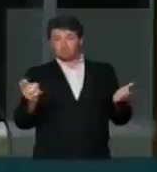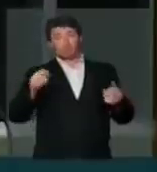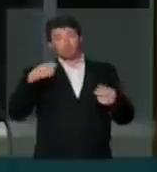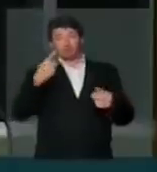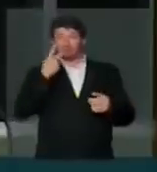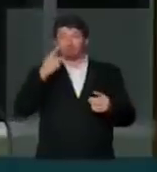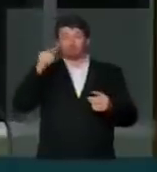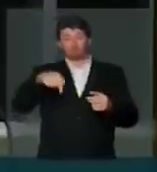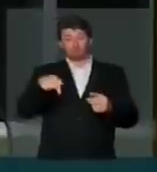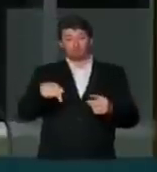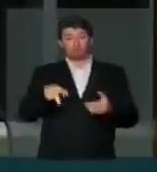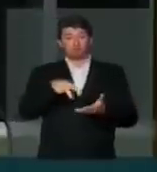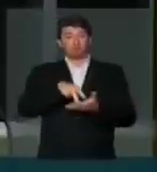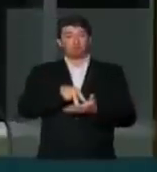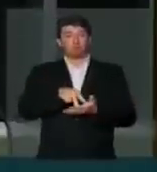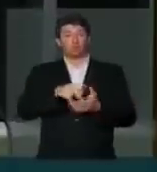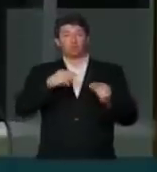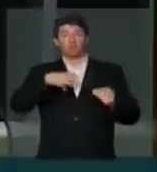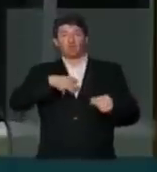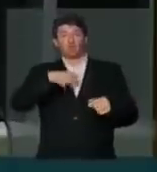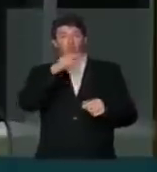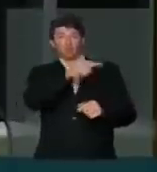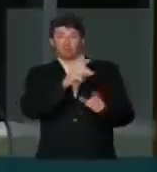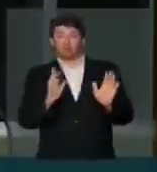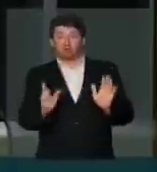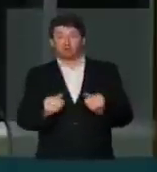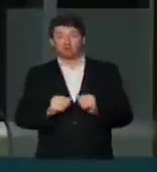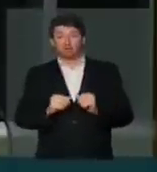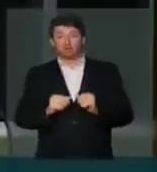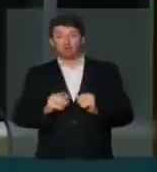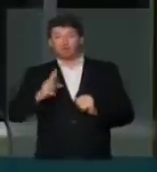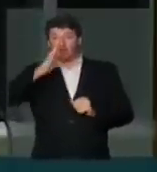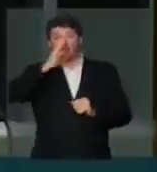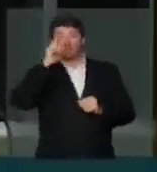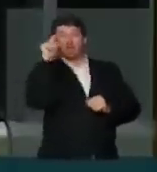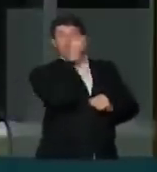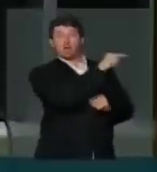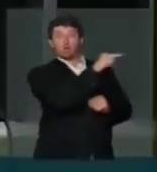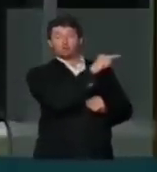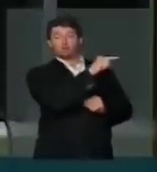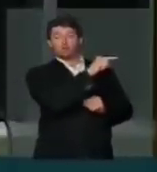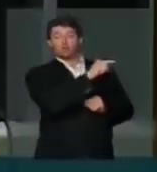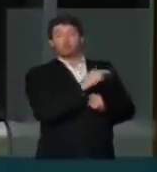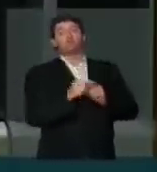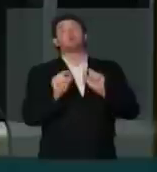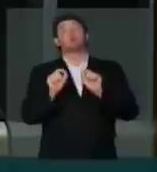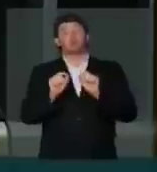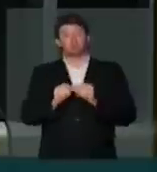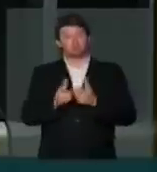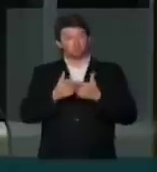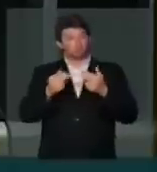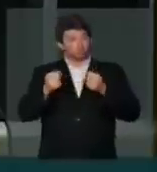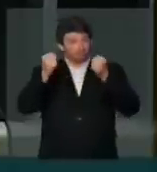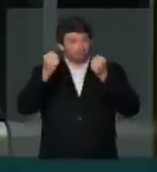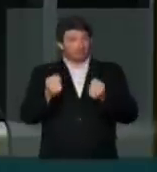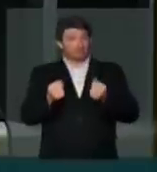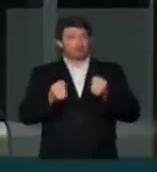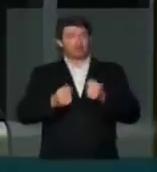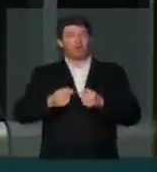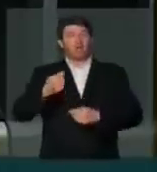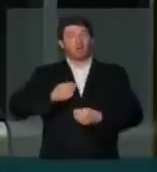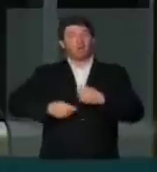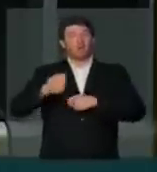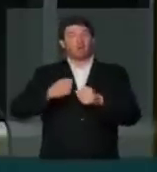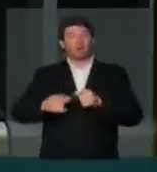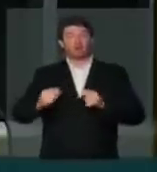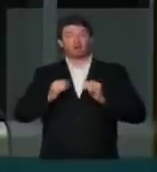fala algo que o incomode, acusando, repito, com elementos muito robustos de corrupção